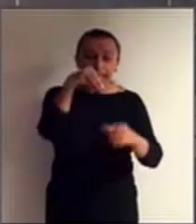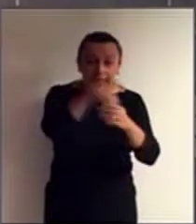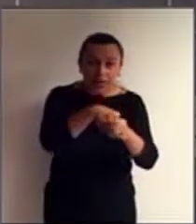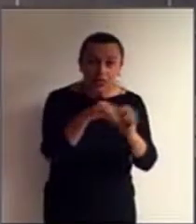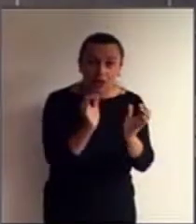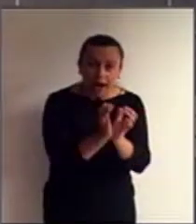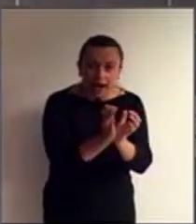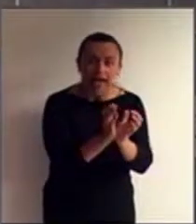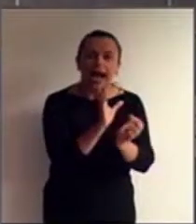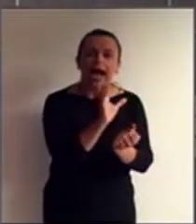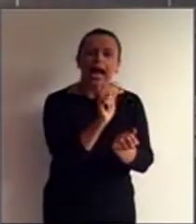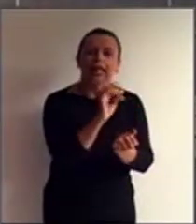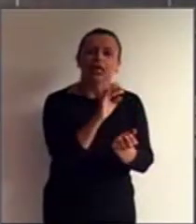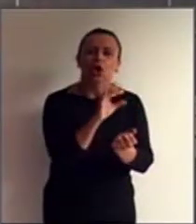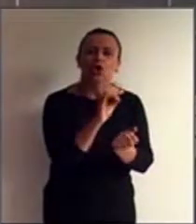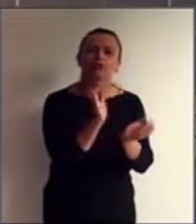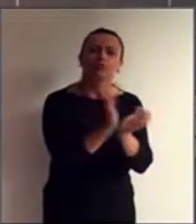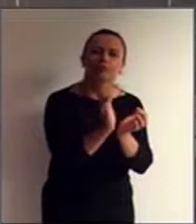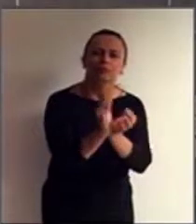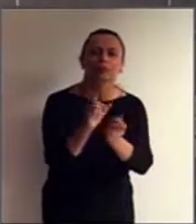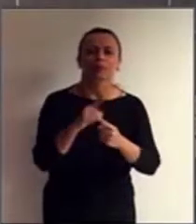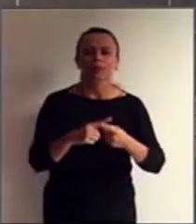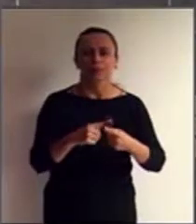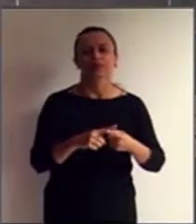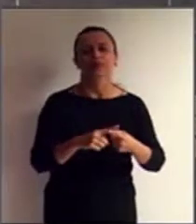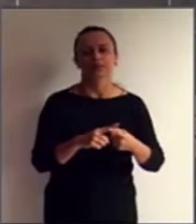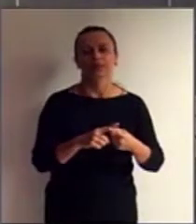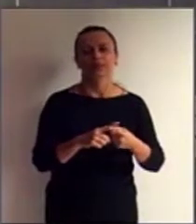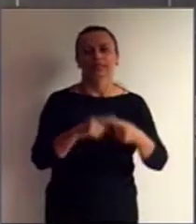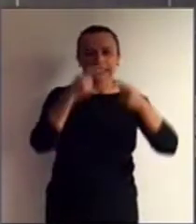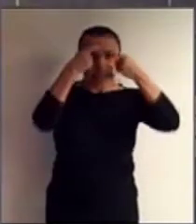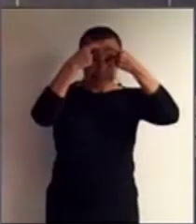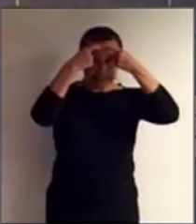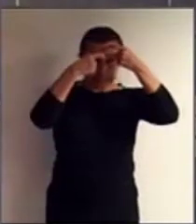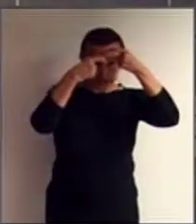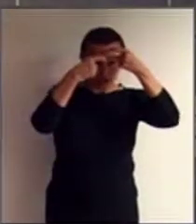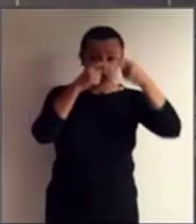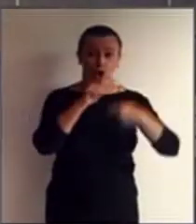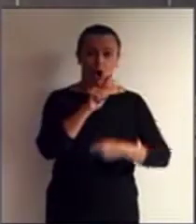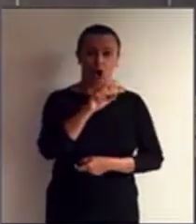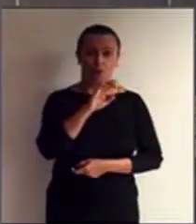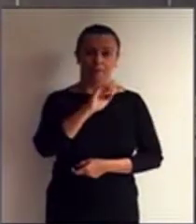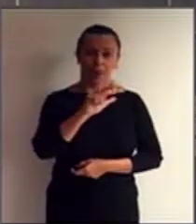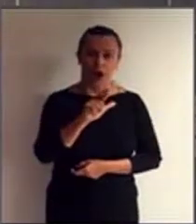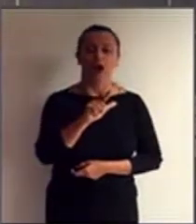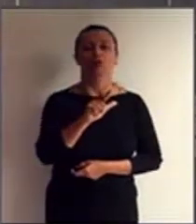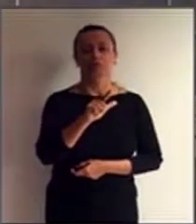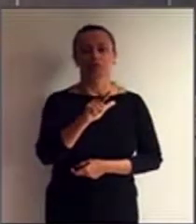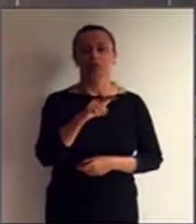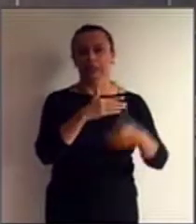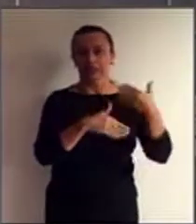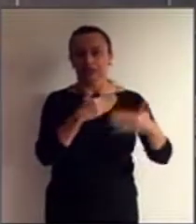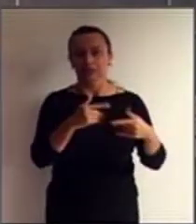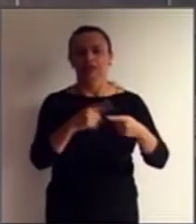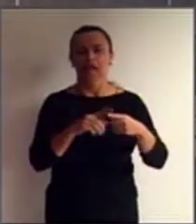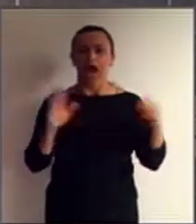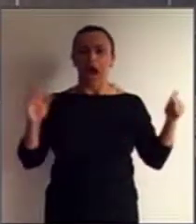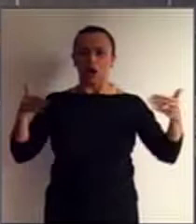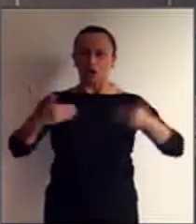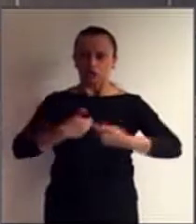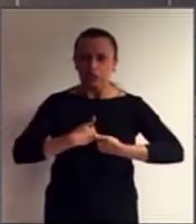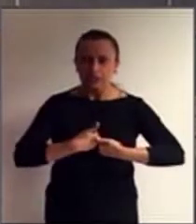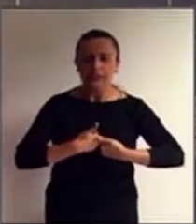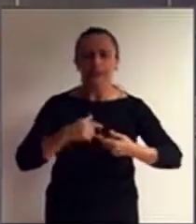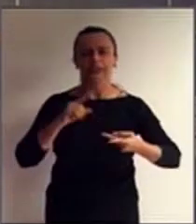transtorno global do desenvolvimento, que nós conhecemos o autismo, as síndromes, um exemplo